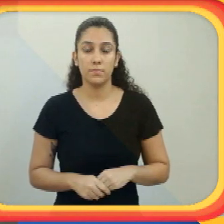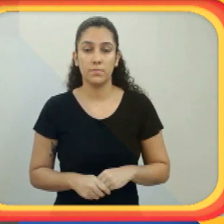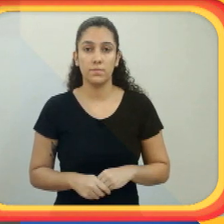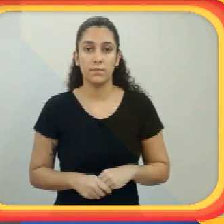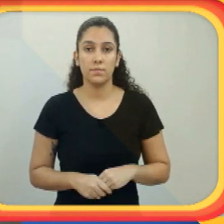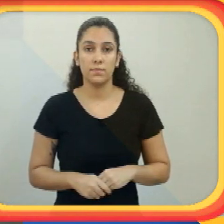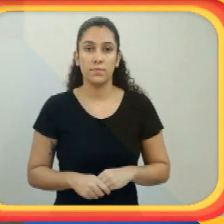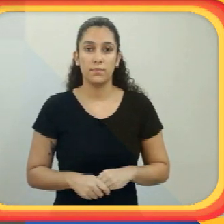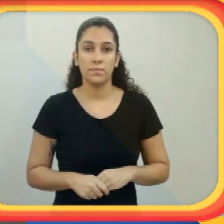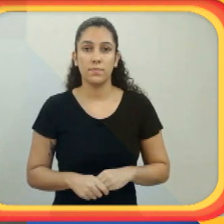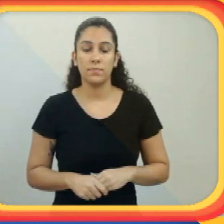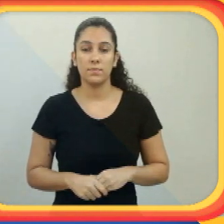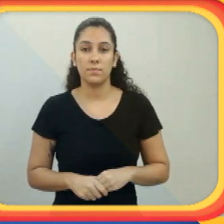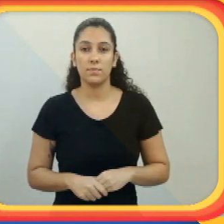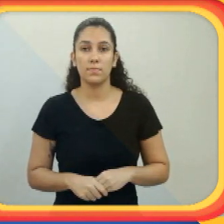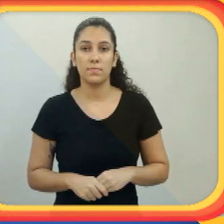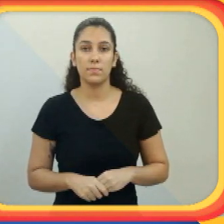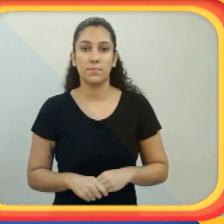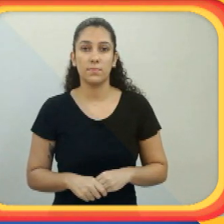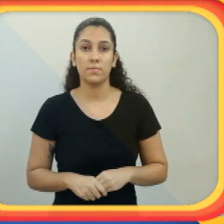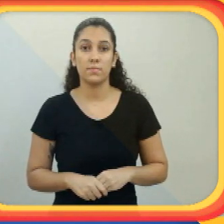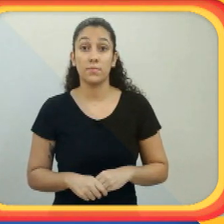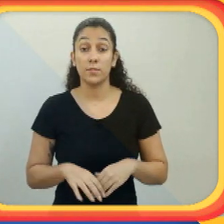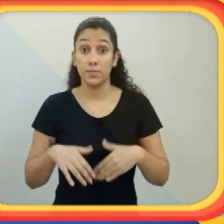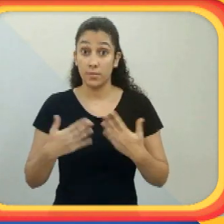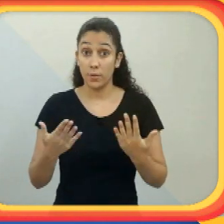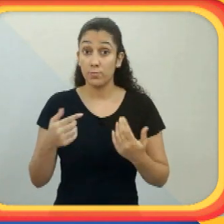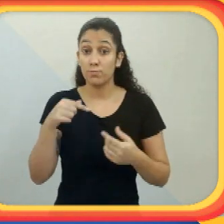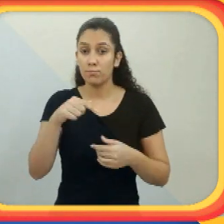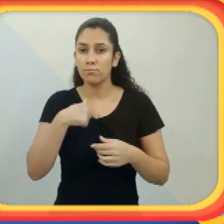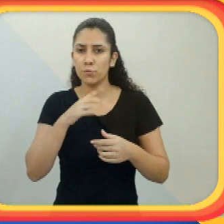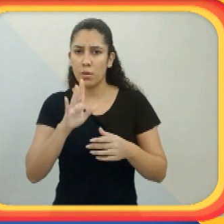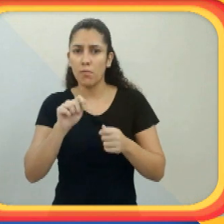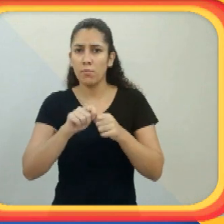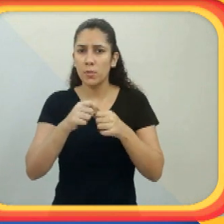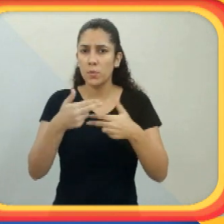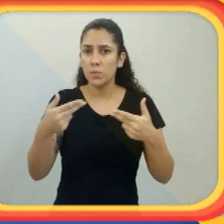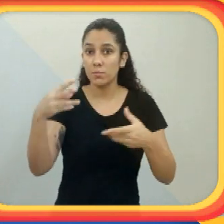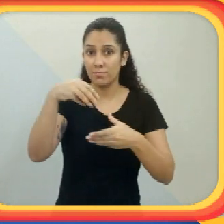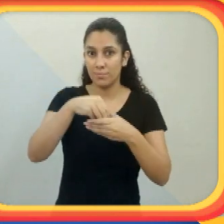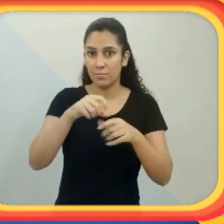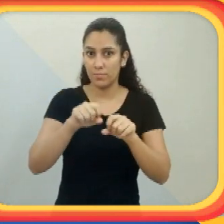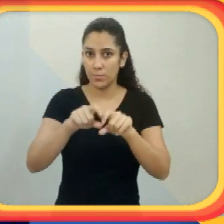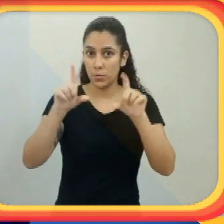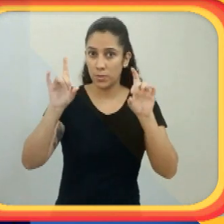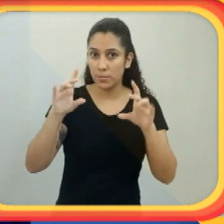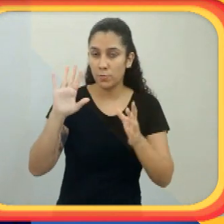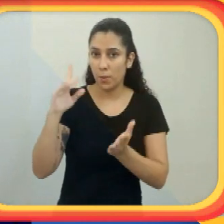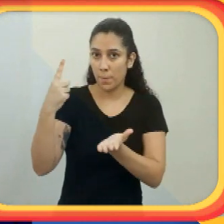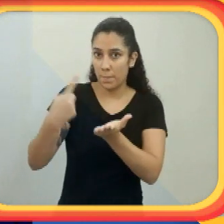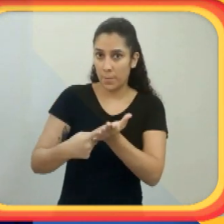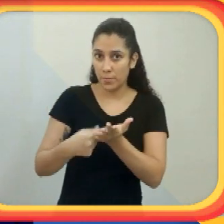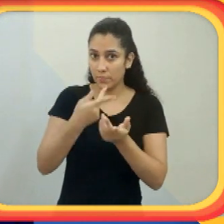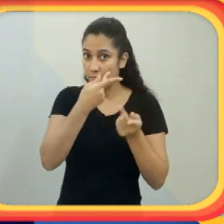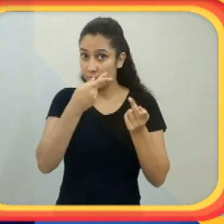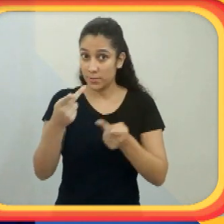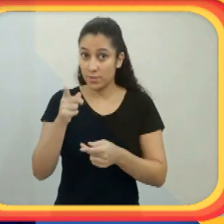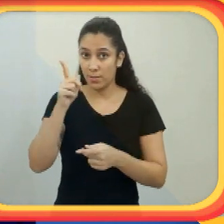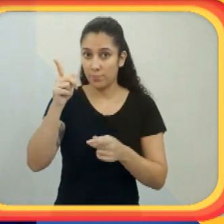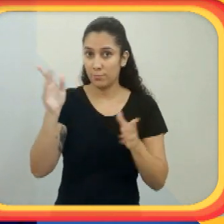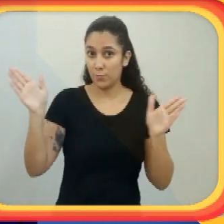COPEAD, um mestrado na área de comunicação estratégica. E me ligaram no programa e falaram, olha,